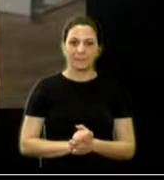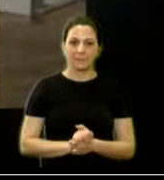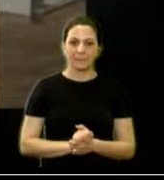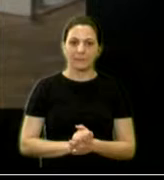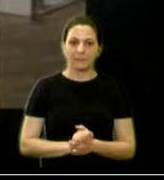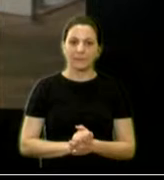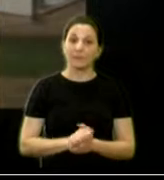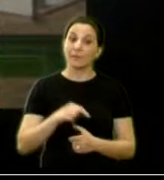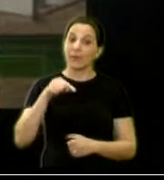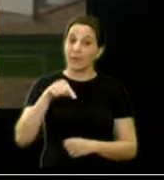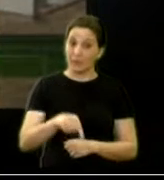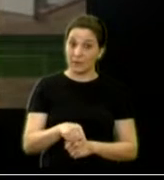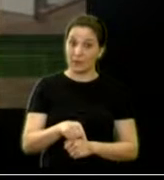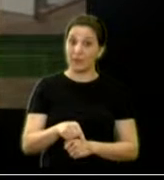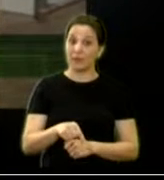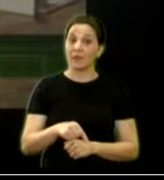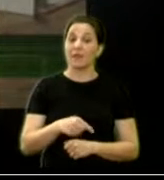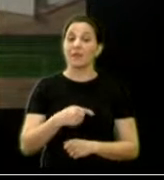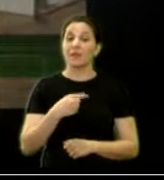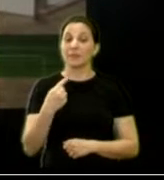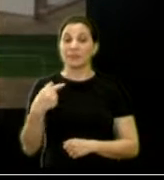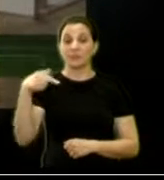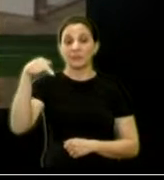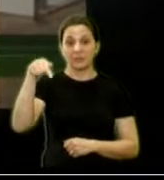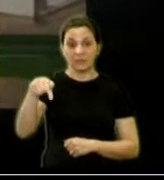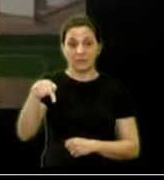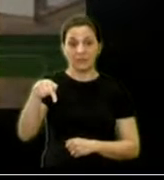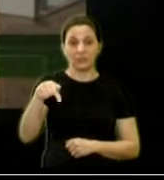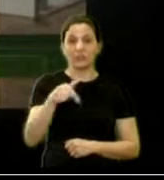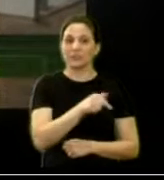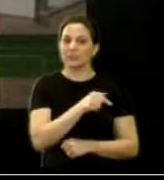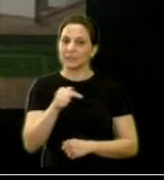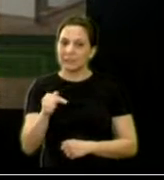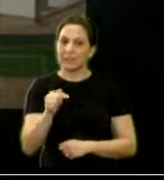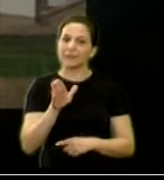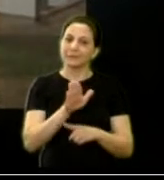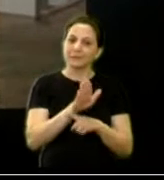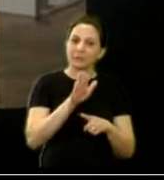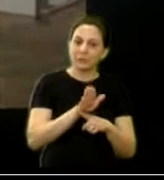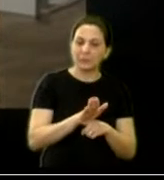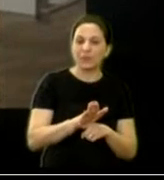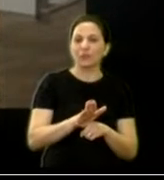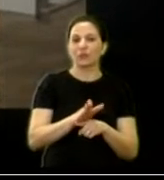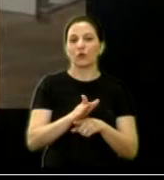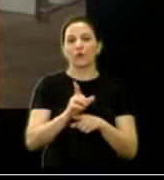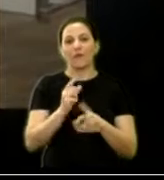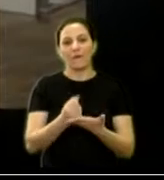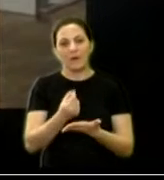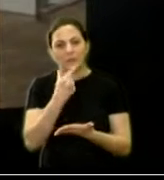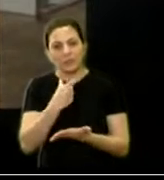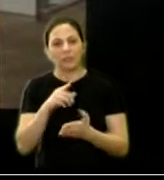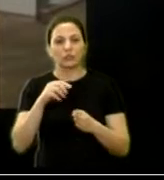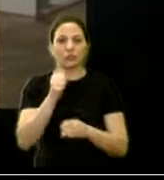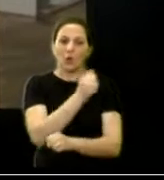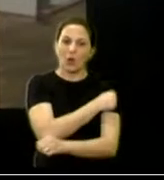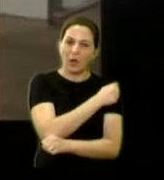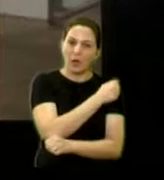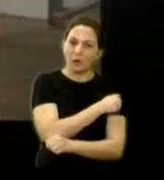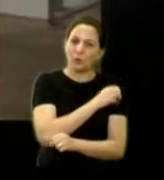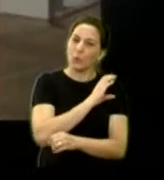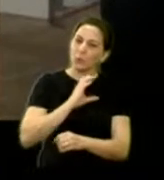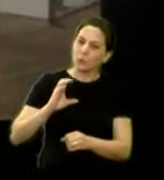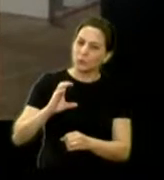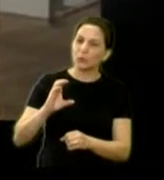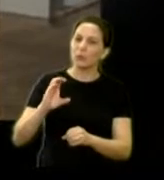Estamos aqui na 17ª SAF, Semana de Assistência Farmacêutica Estudantil, e a gente está com a coordenadora do evento,